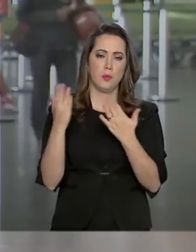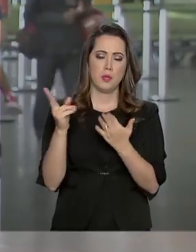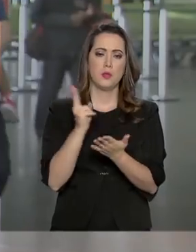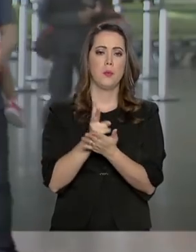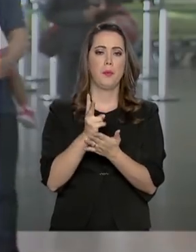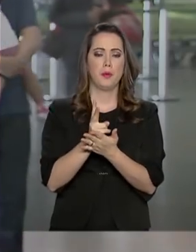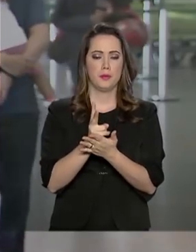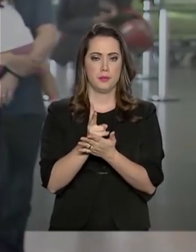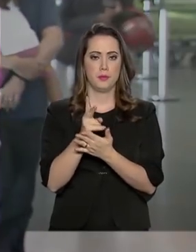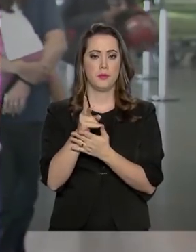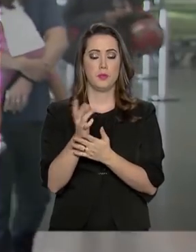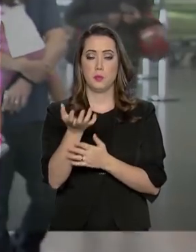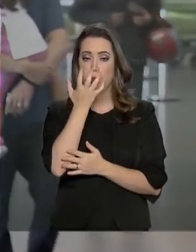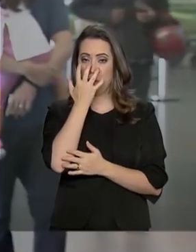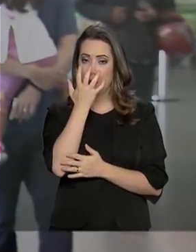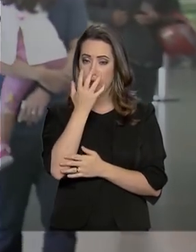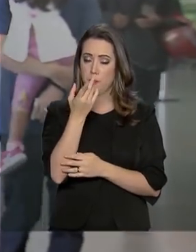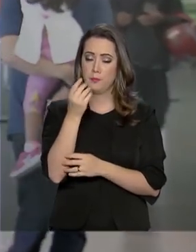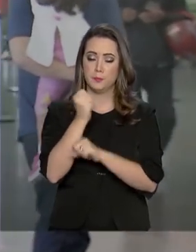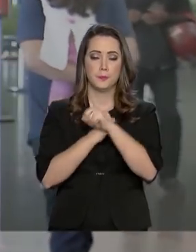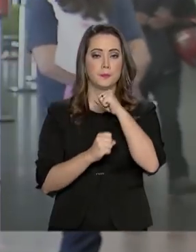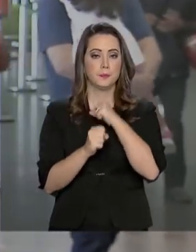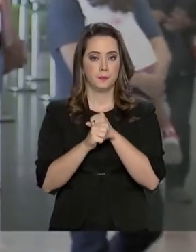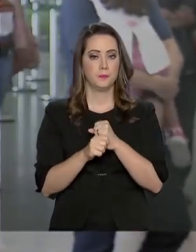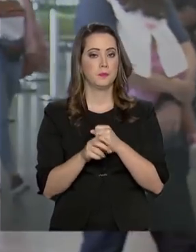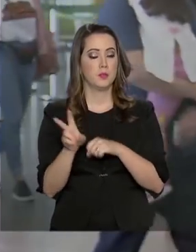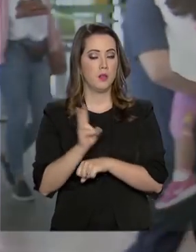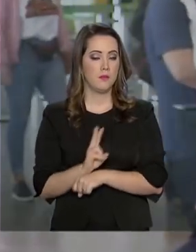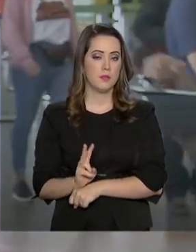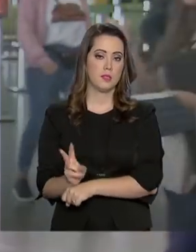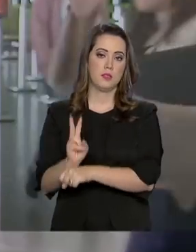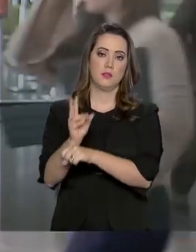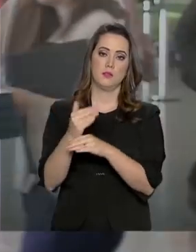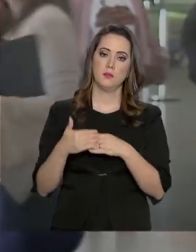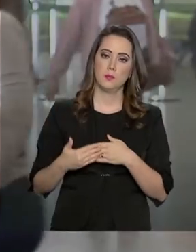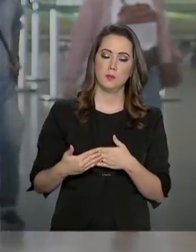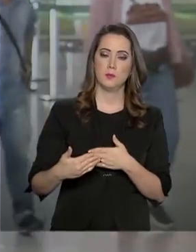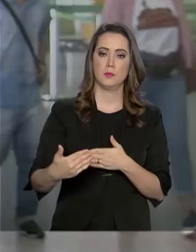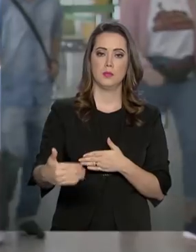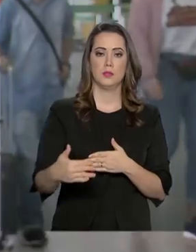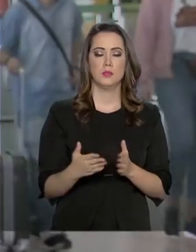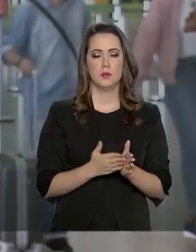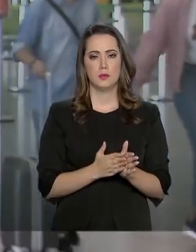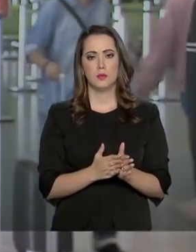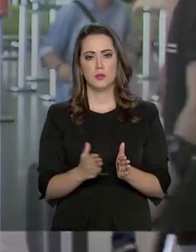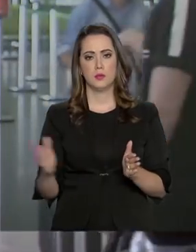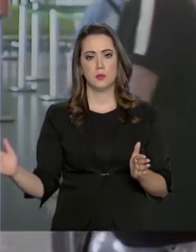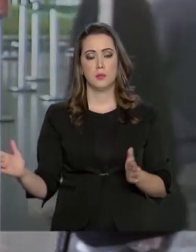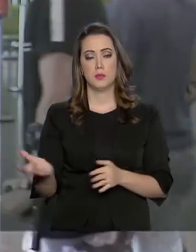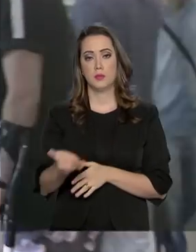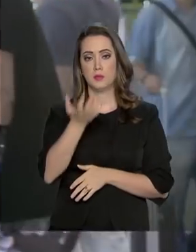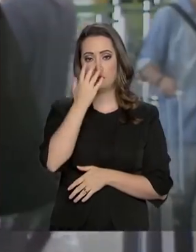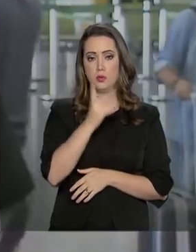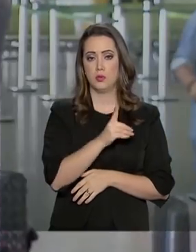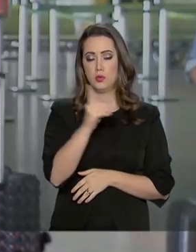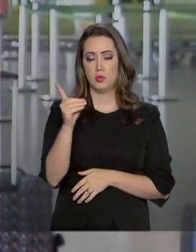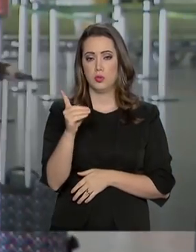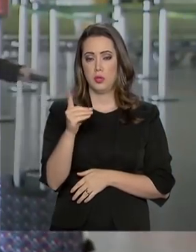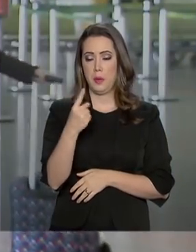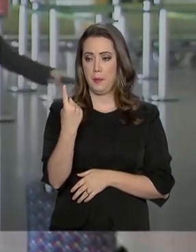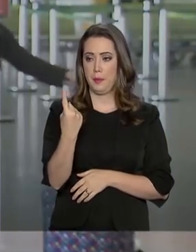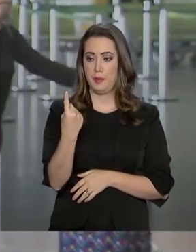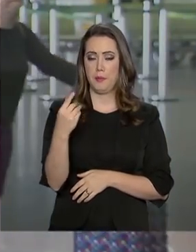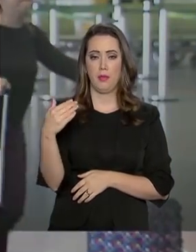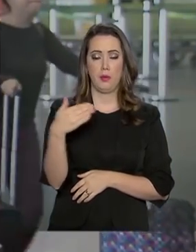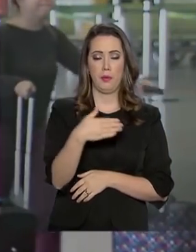mesmo período, no carnaval, do ano passado. A fiscalização durante esse período de carnaval, do dia 1º ao dia 7 de